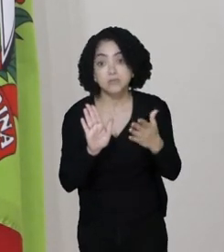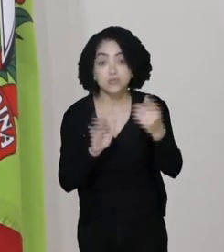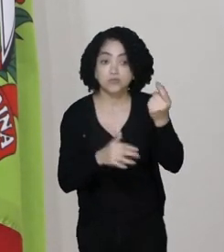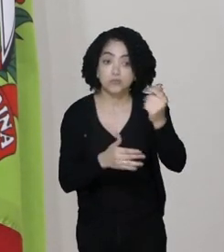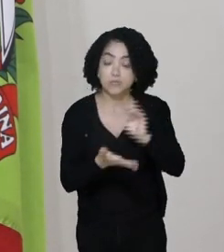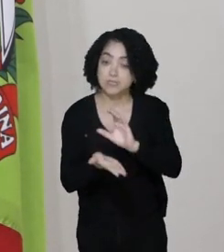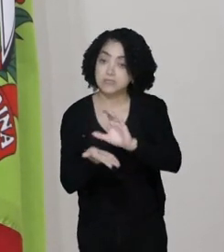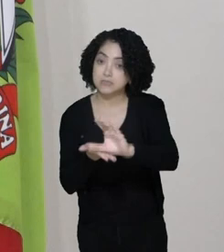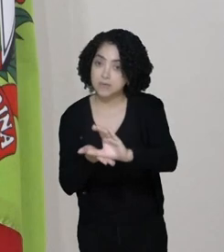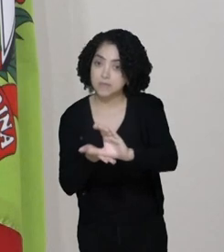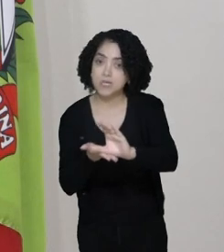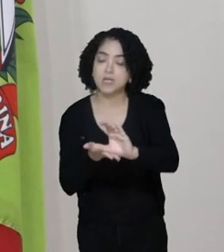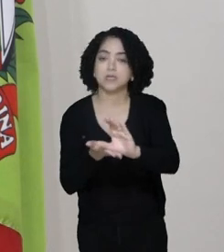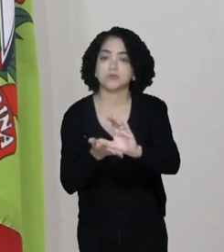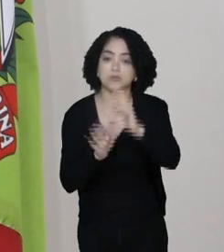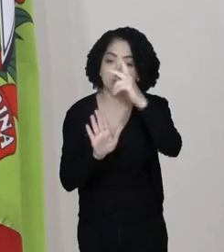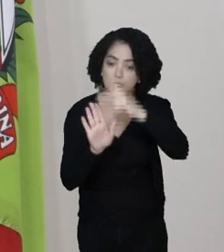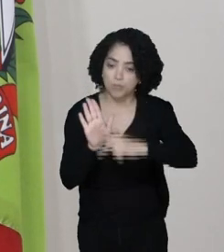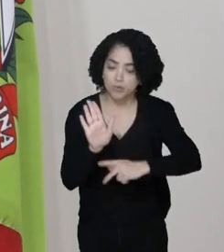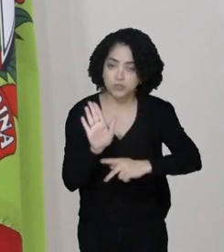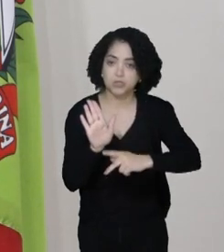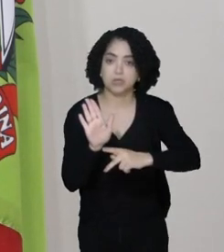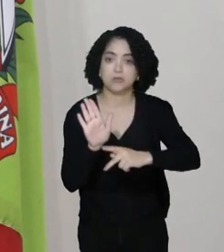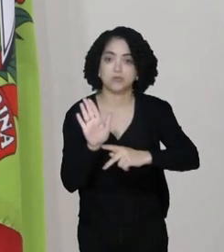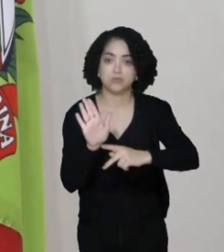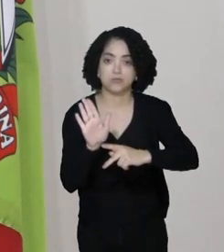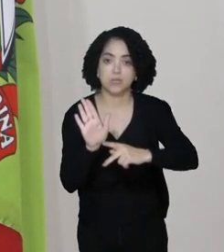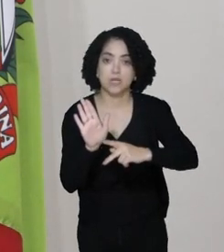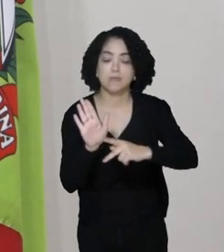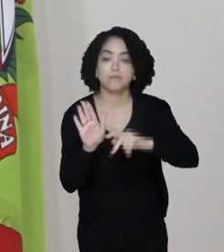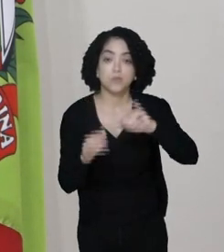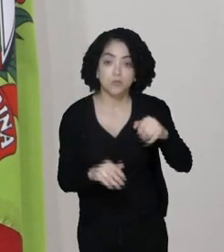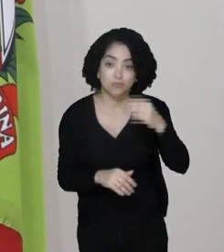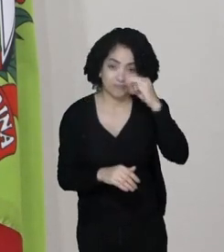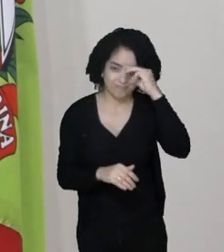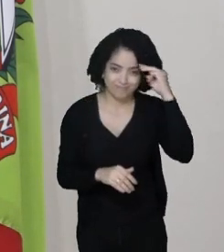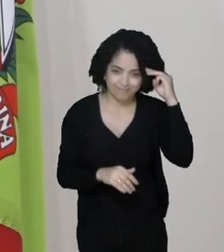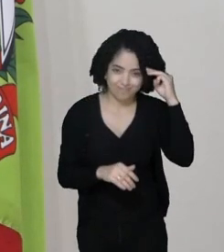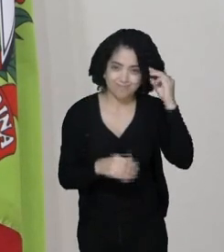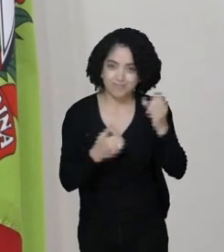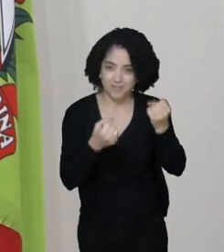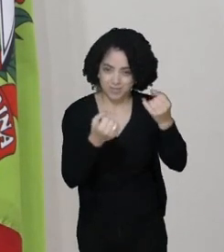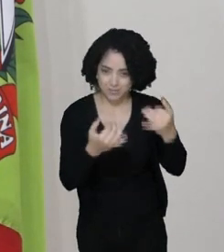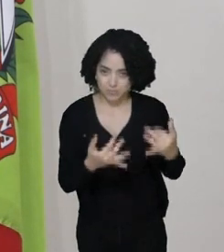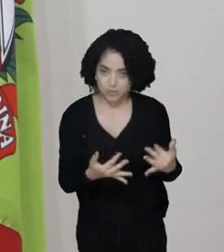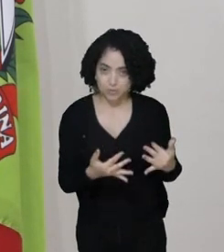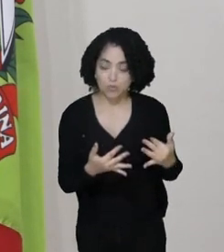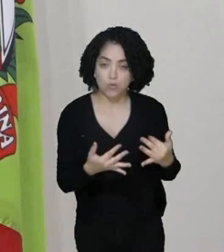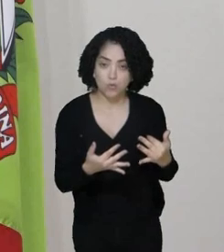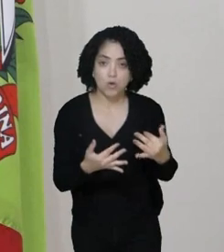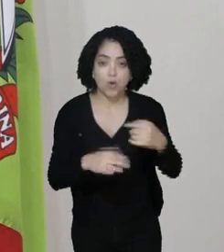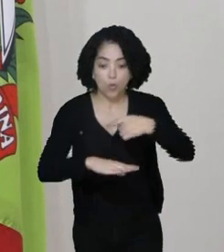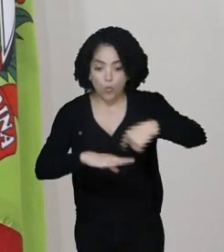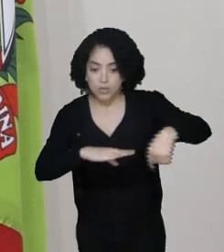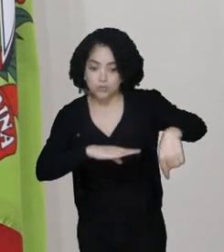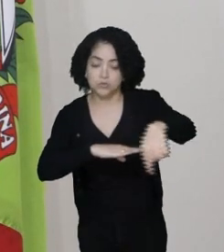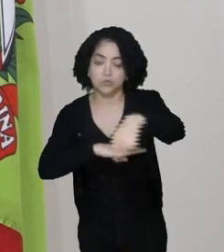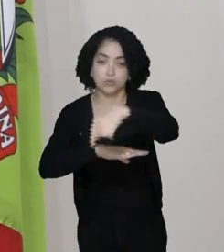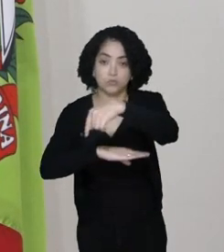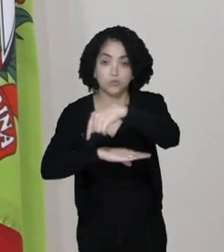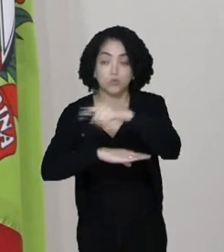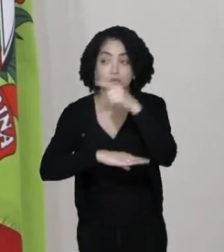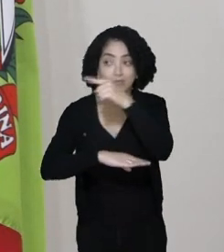fazer o projeto, como diz o senador Jorginho Mel, da Rodovia do Frango, ou possa fazer o anel de contorno aí em Itajaí,